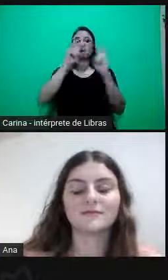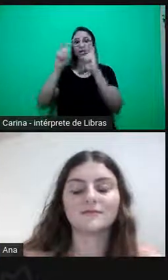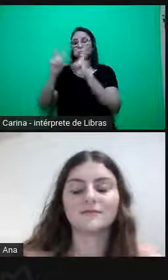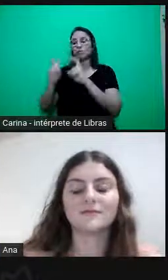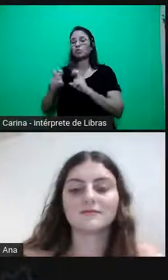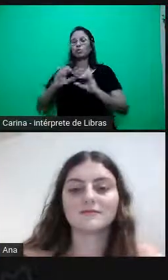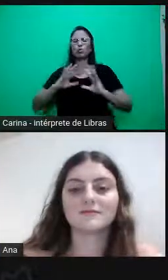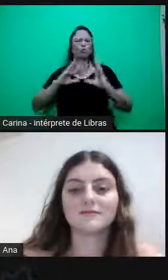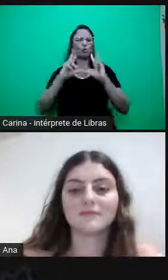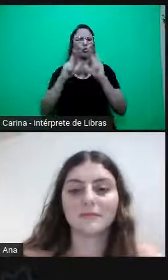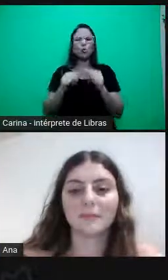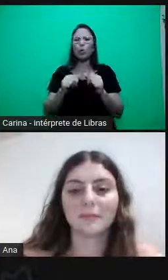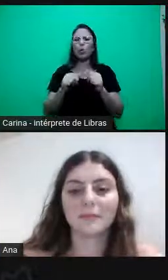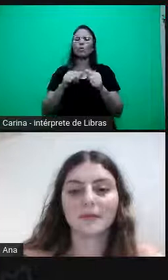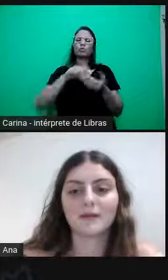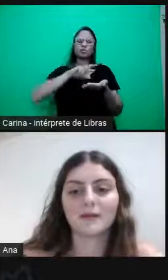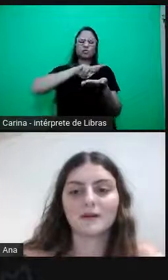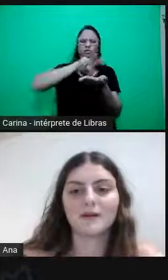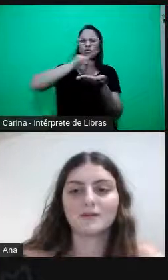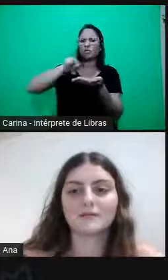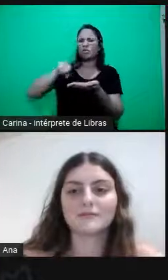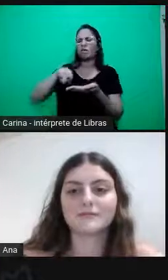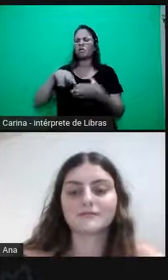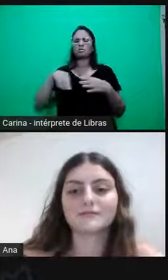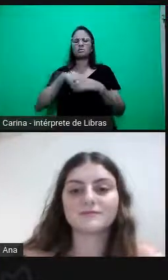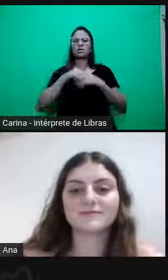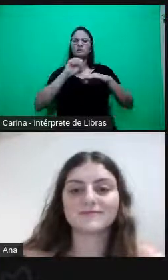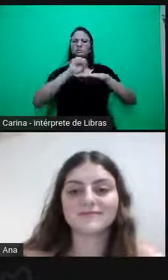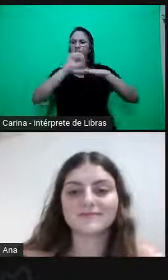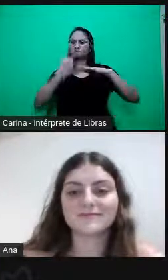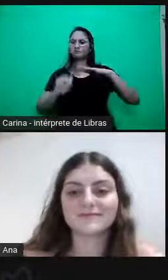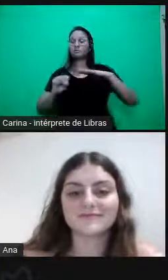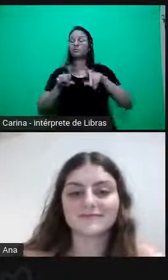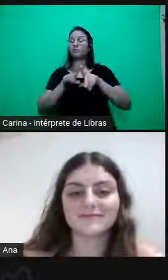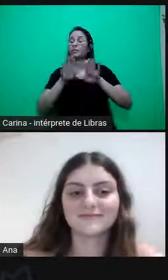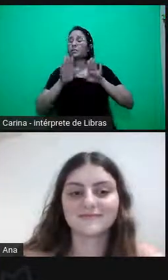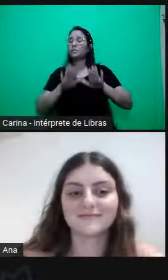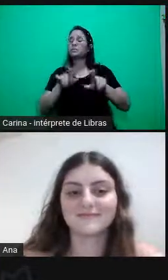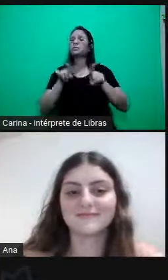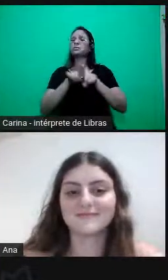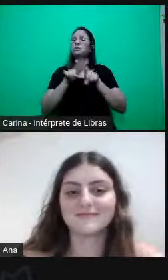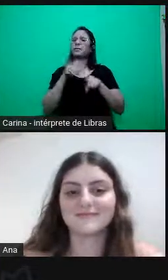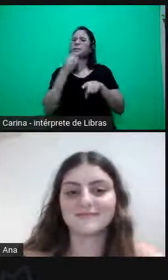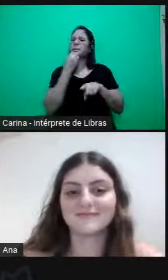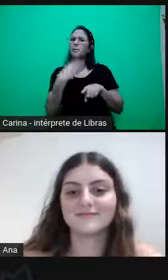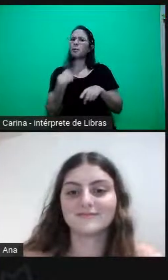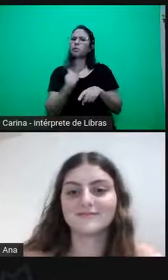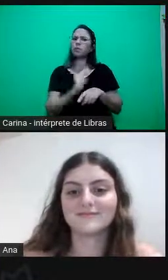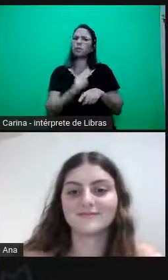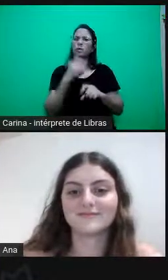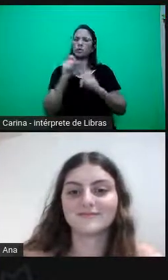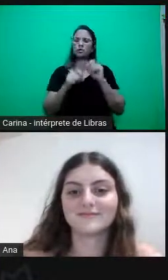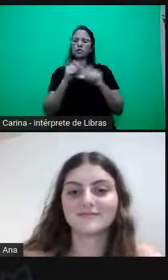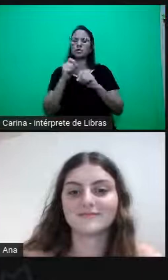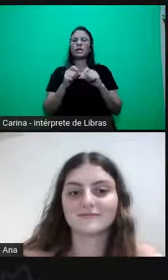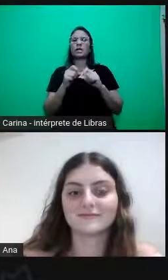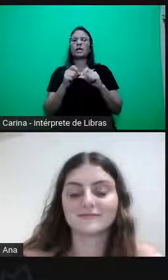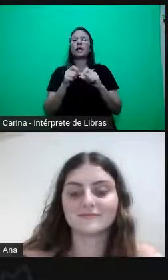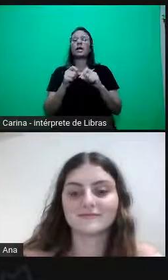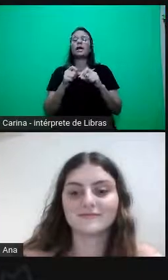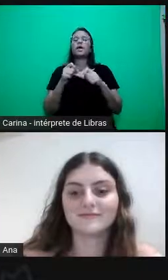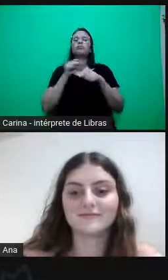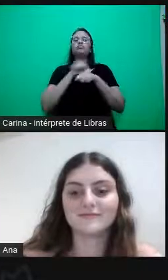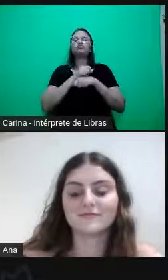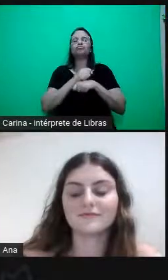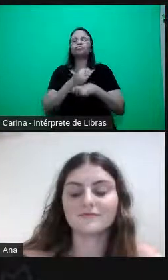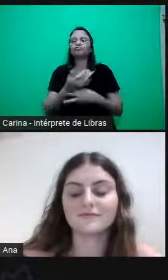tão diversos, entrando dentro do campus, mas também que bom que a gente conseguiu atingir tanta gente, né, um projeto